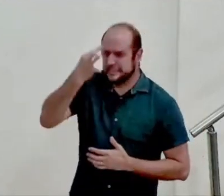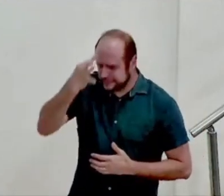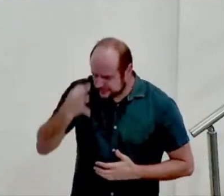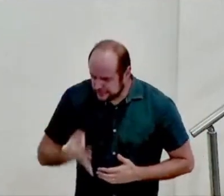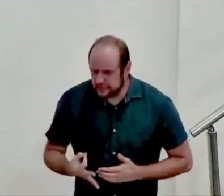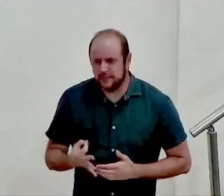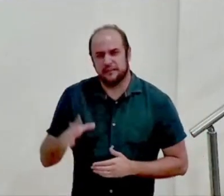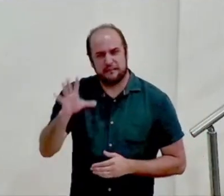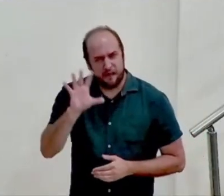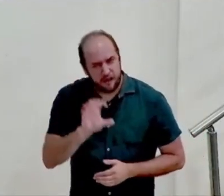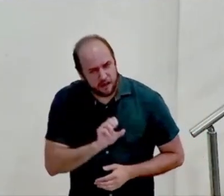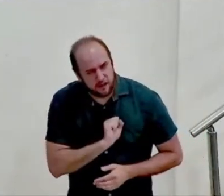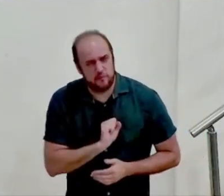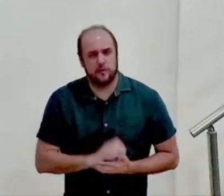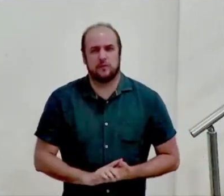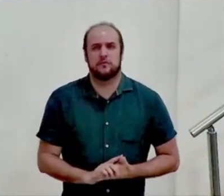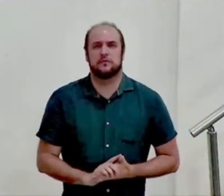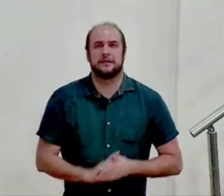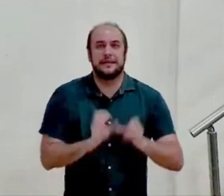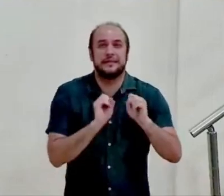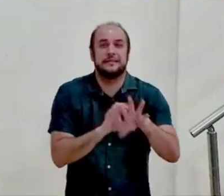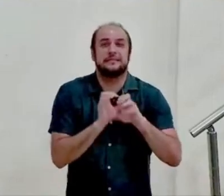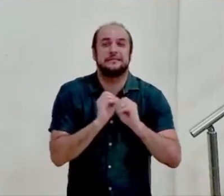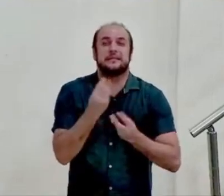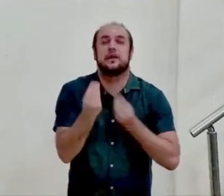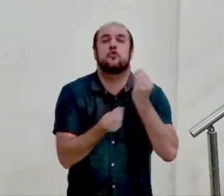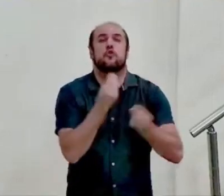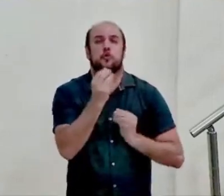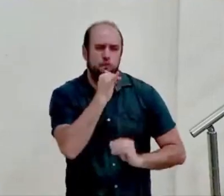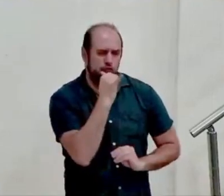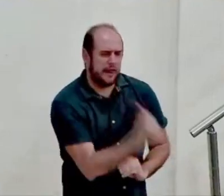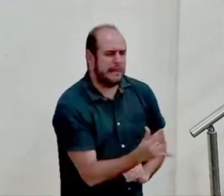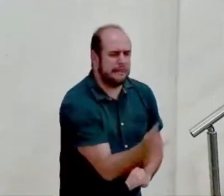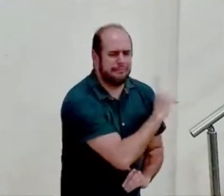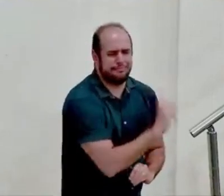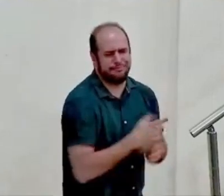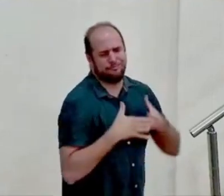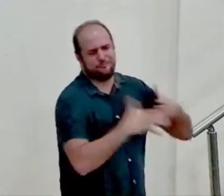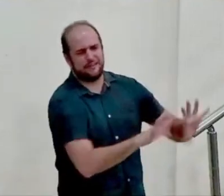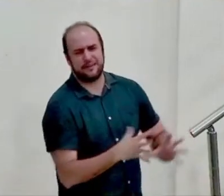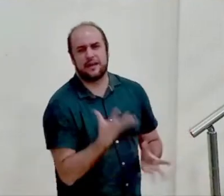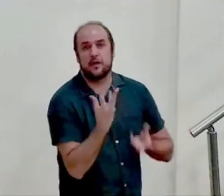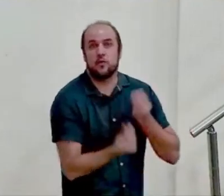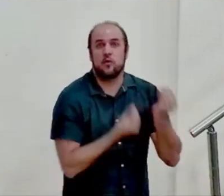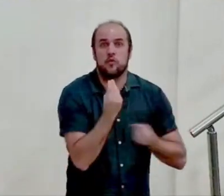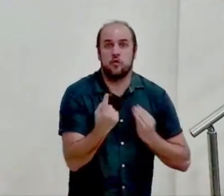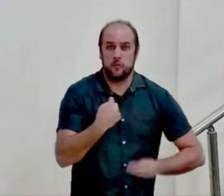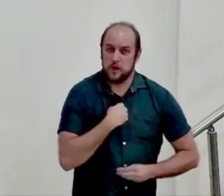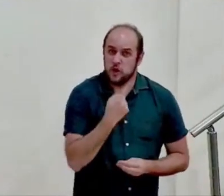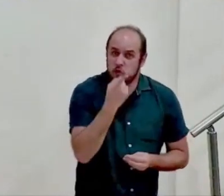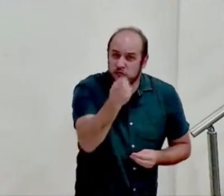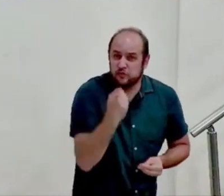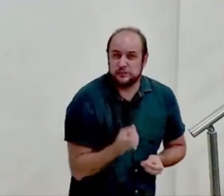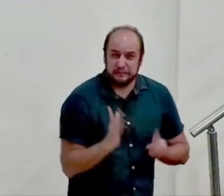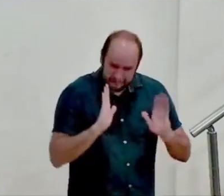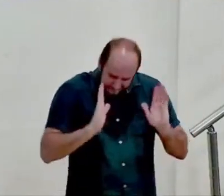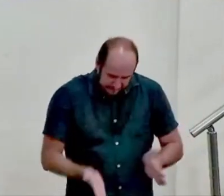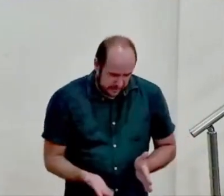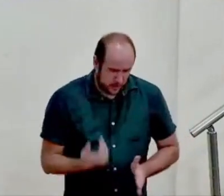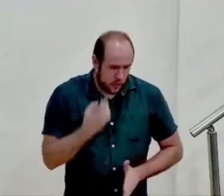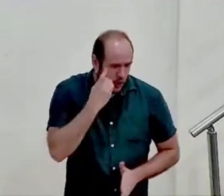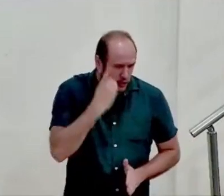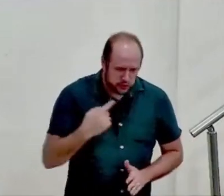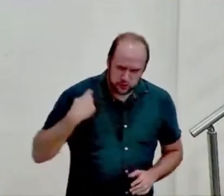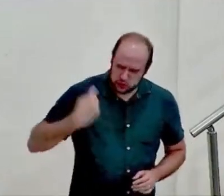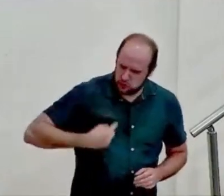o que que nos ensina a dizer não ao pecado neste mundo como que eu e você agora no dia